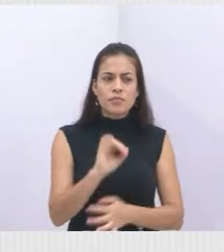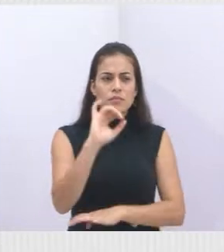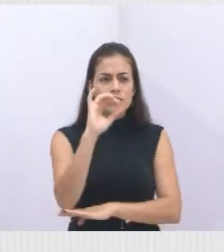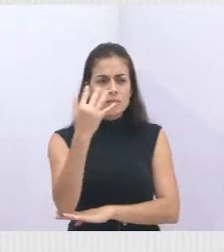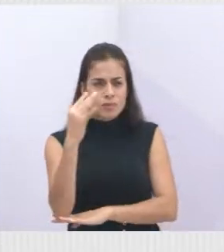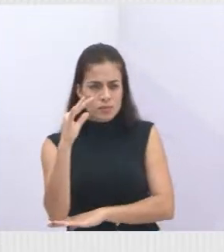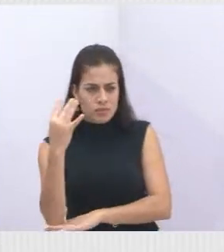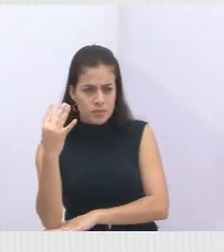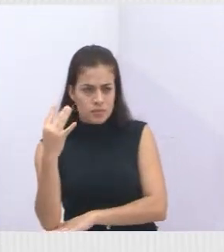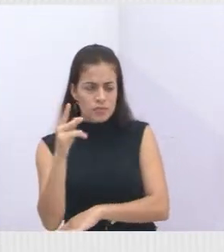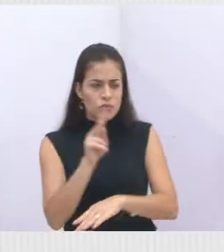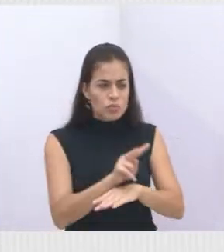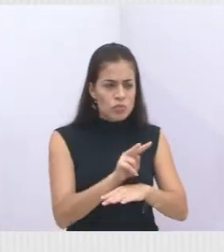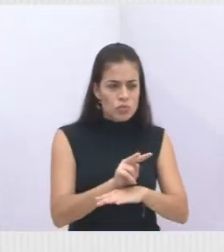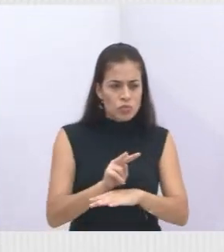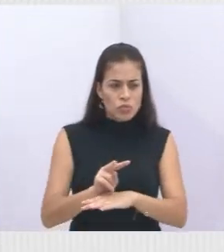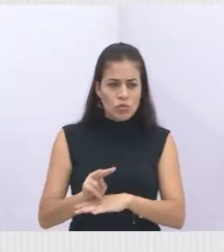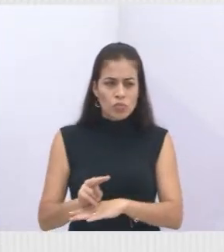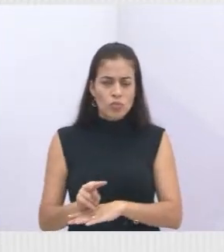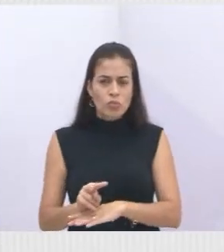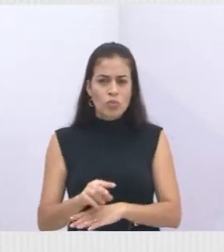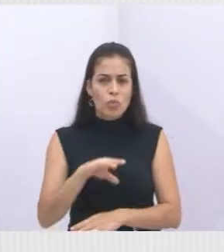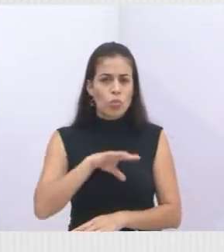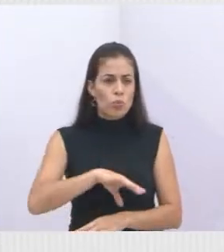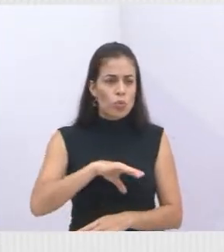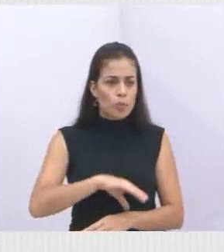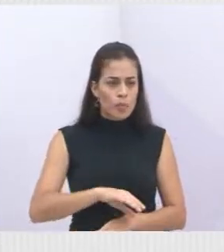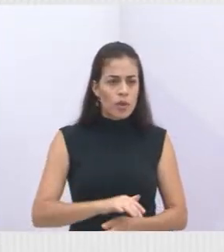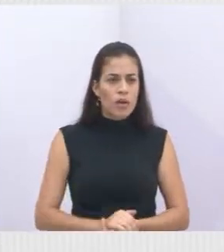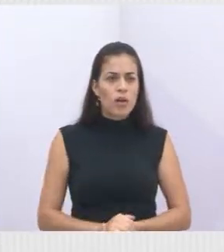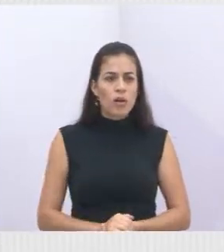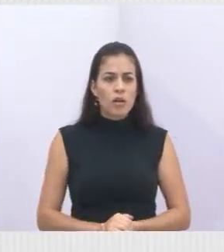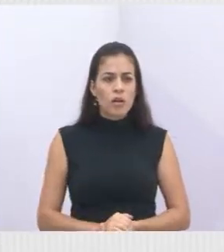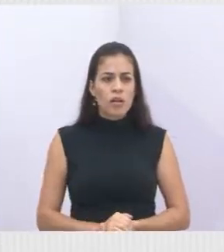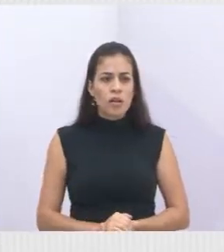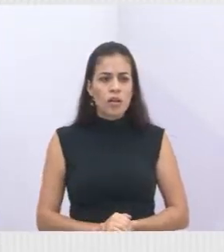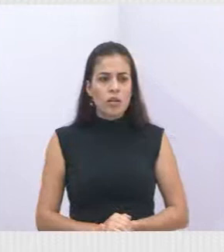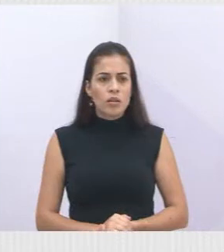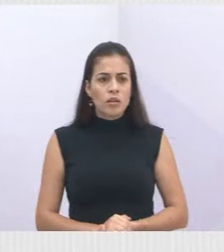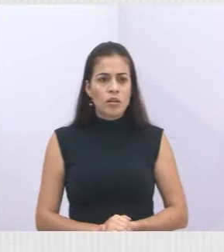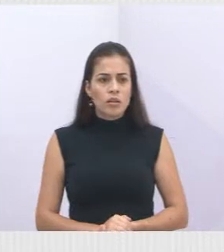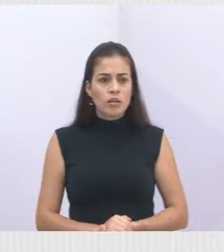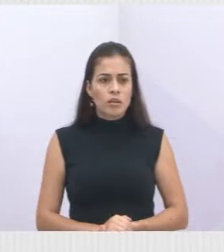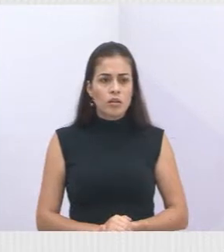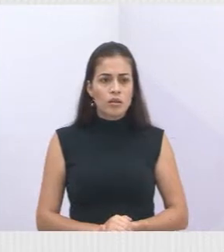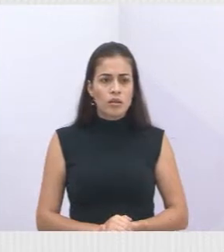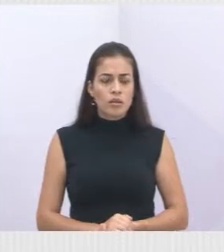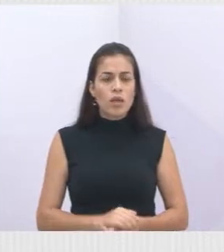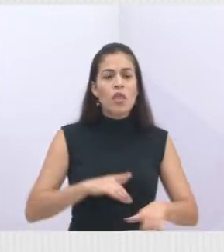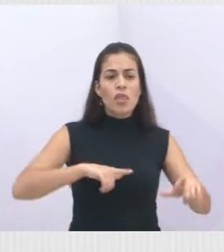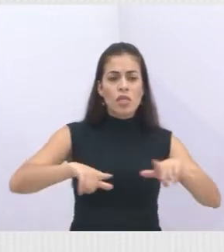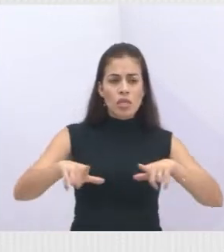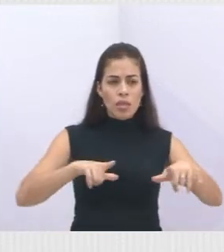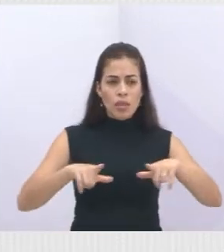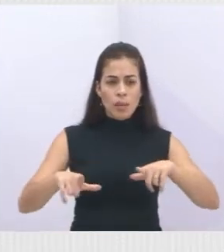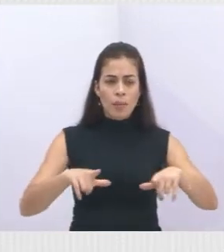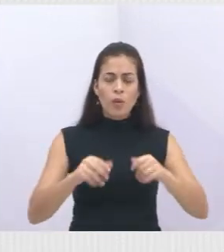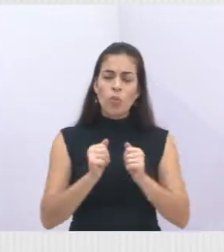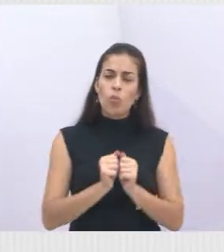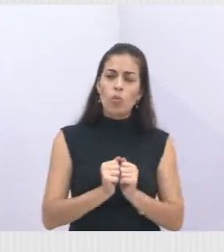Zeladoria Urbana. E esse trabalho especificamente, ele é acompanhado por duas